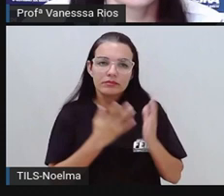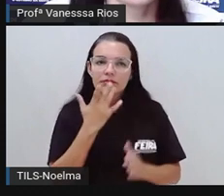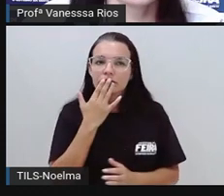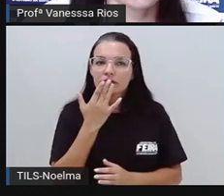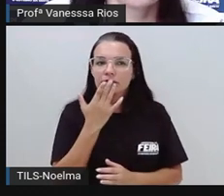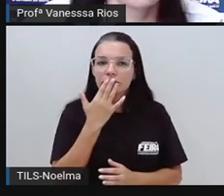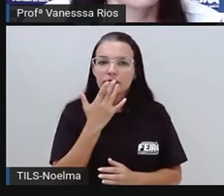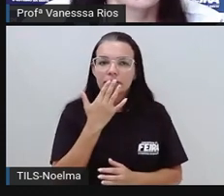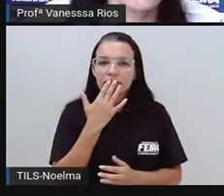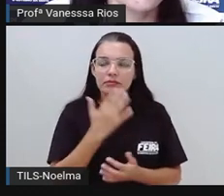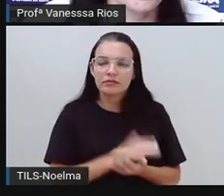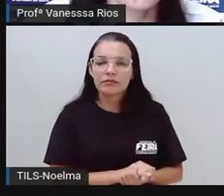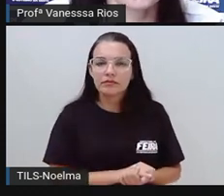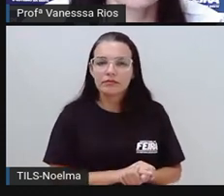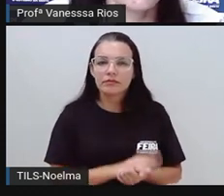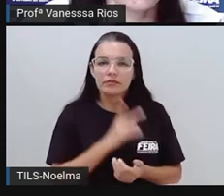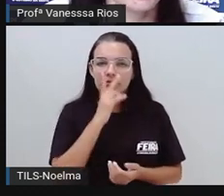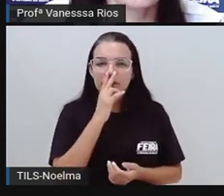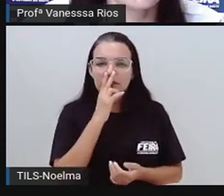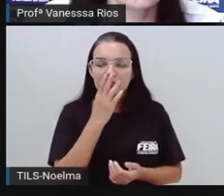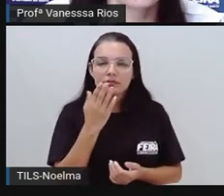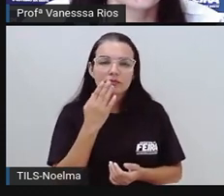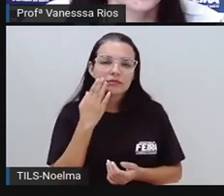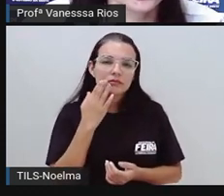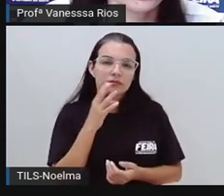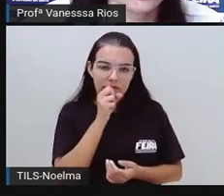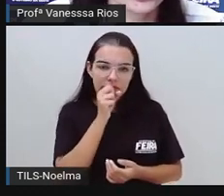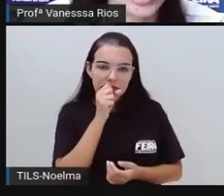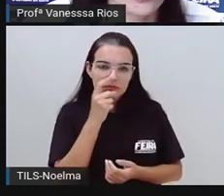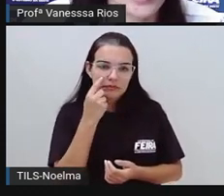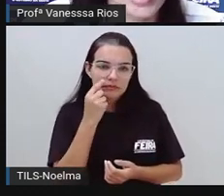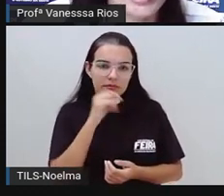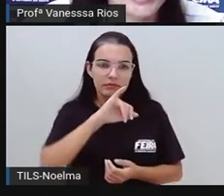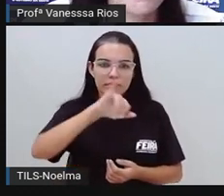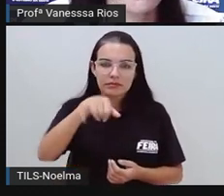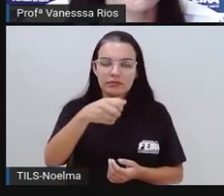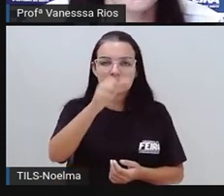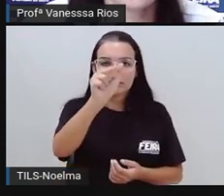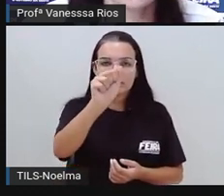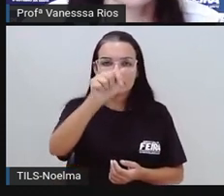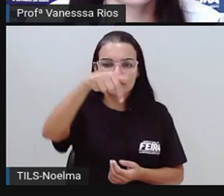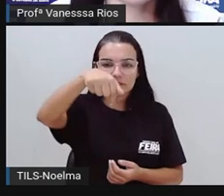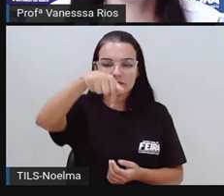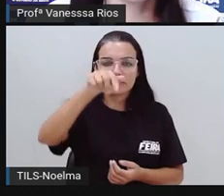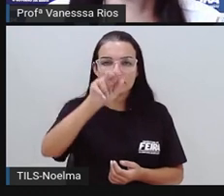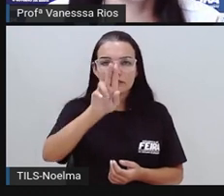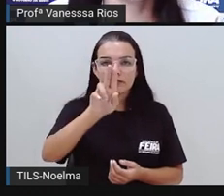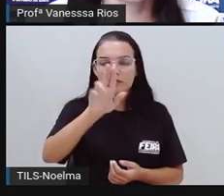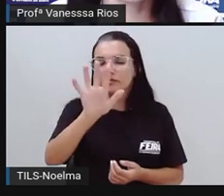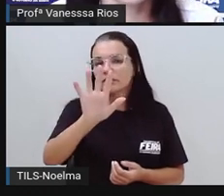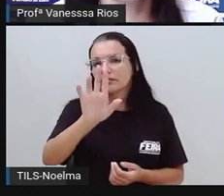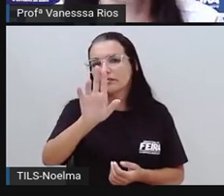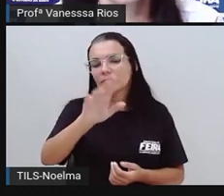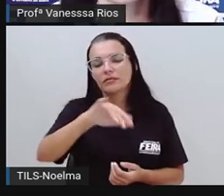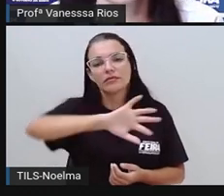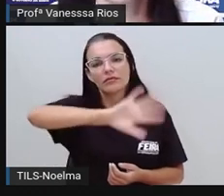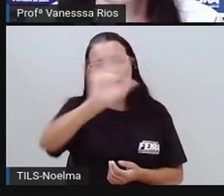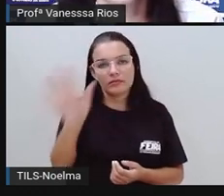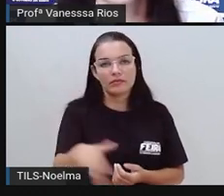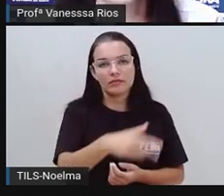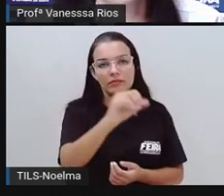nesse salmão, né? A gente vê a localização do distrito de Jaguara. A prova vai dar a volta, está certo?